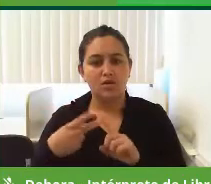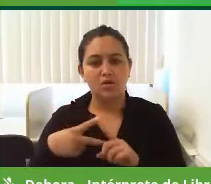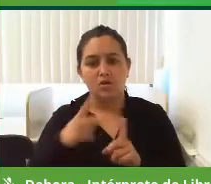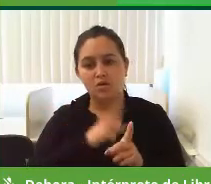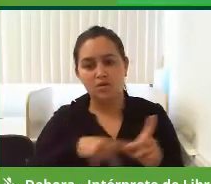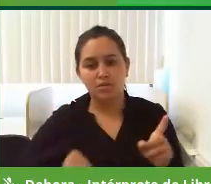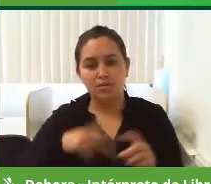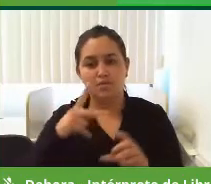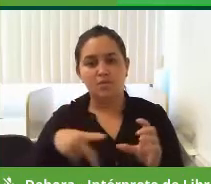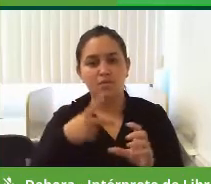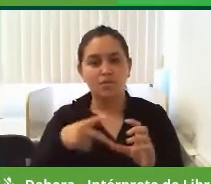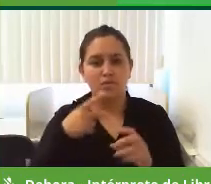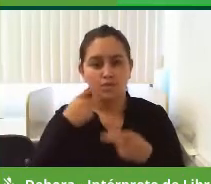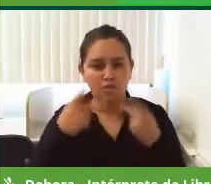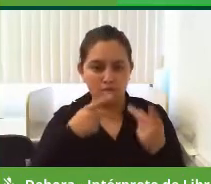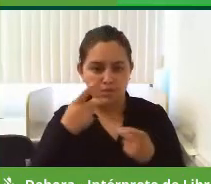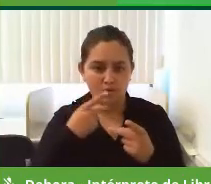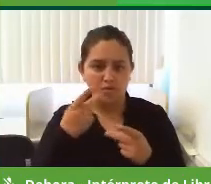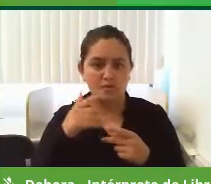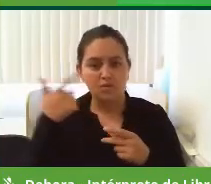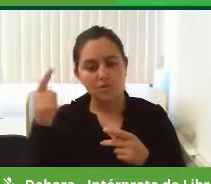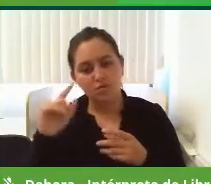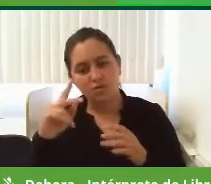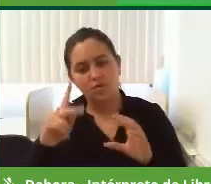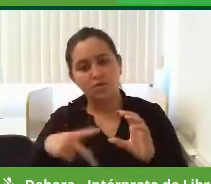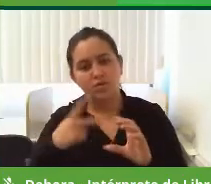e daí eu comentei com os outros